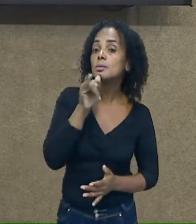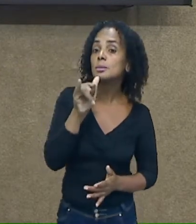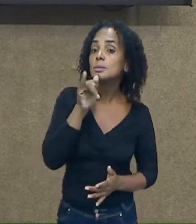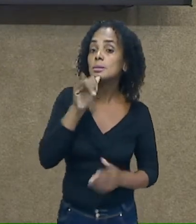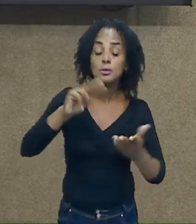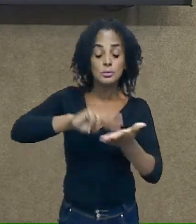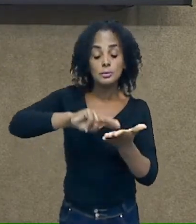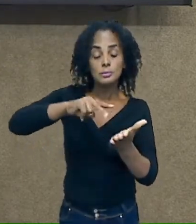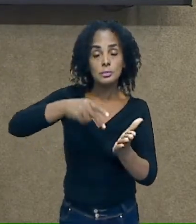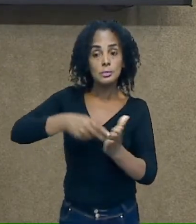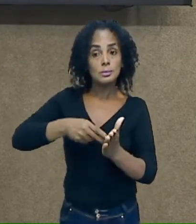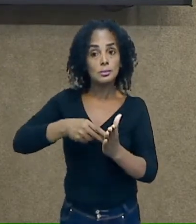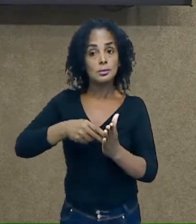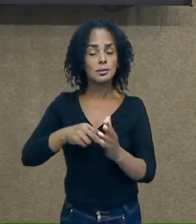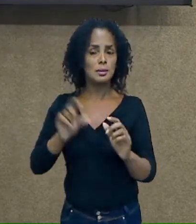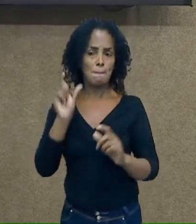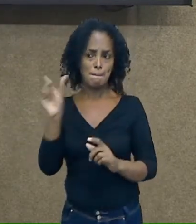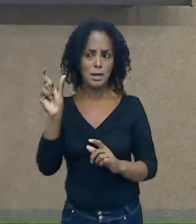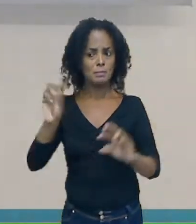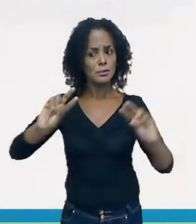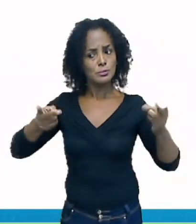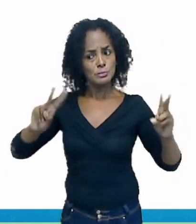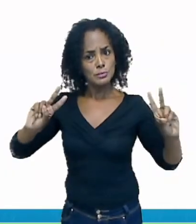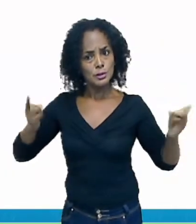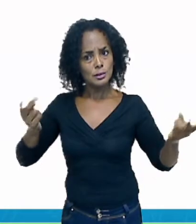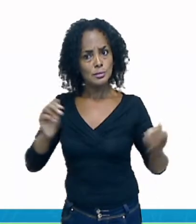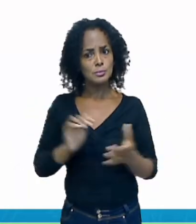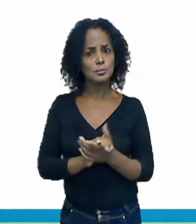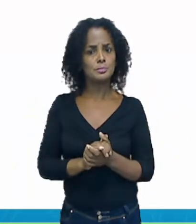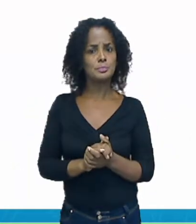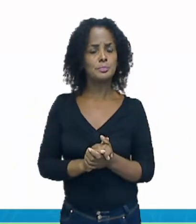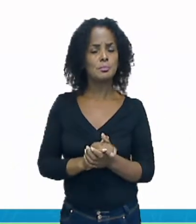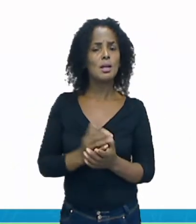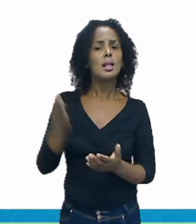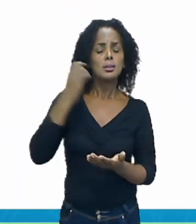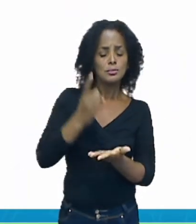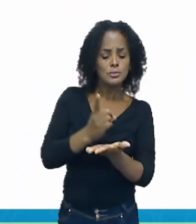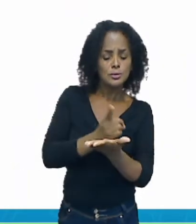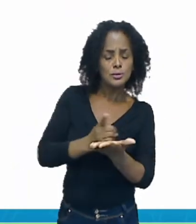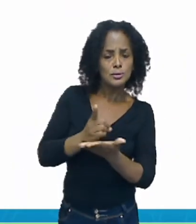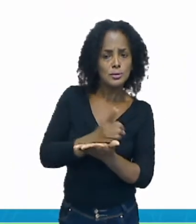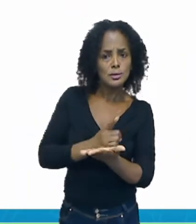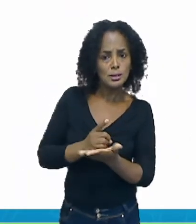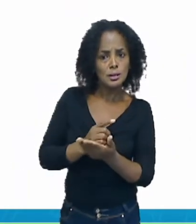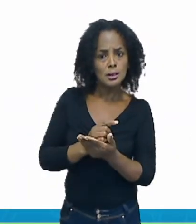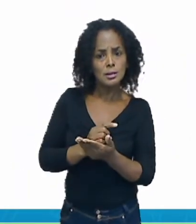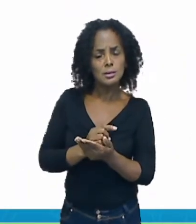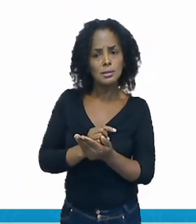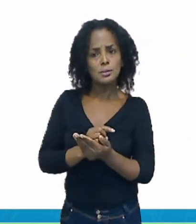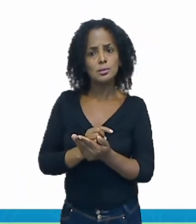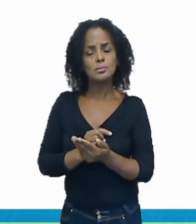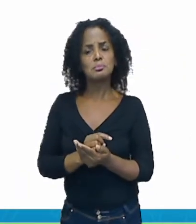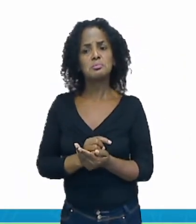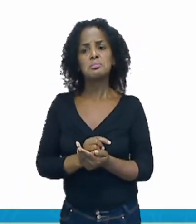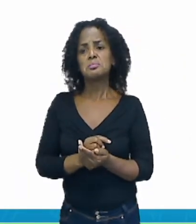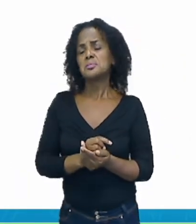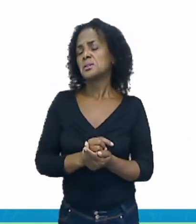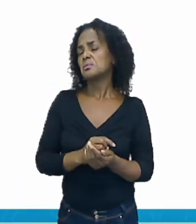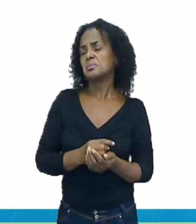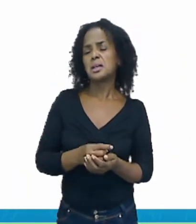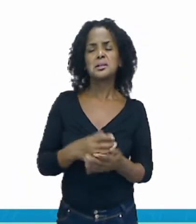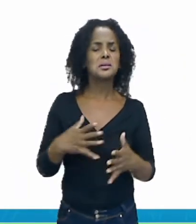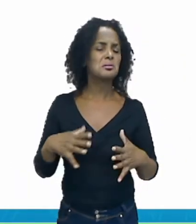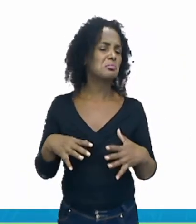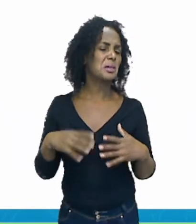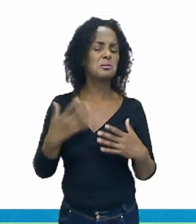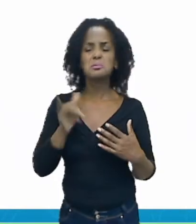significado de borocochô. Lá no nosso dicionário online, ele está assim, ó. Sem ânimo, desprovido de